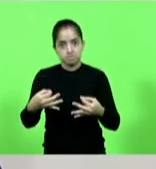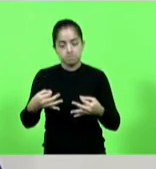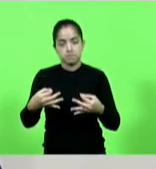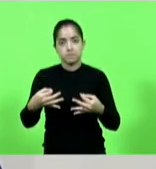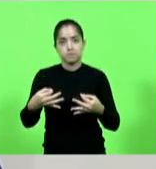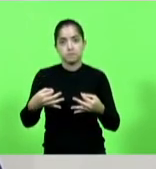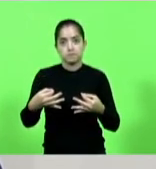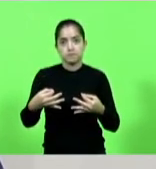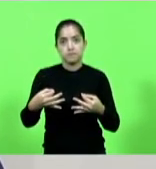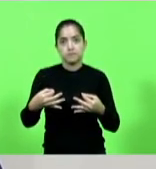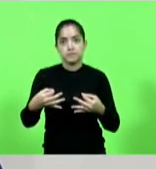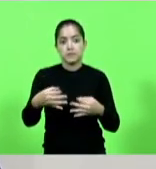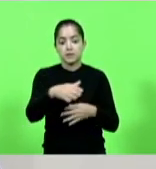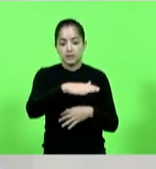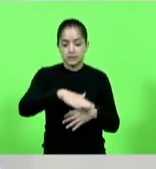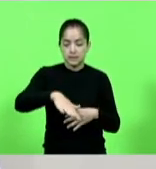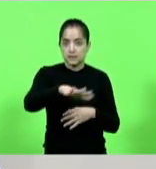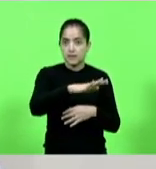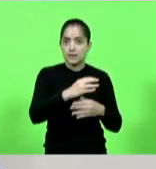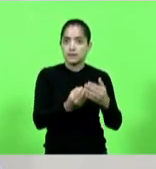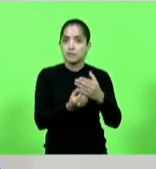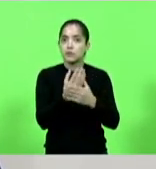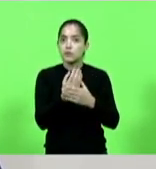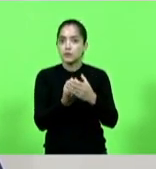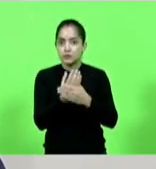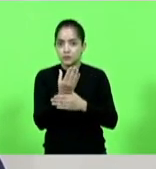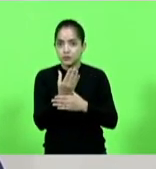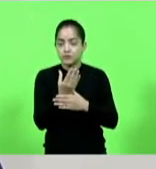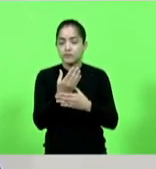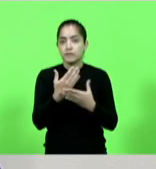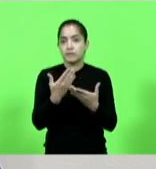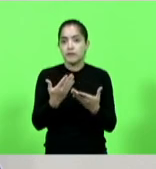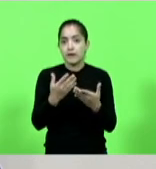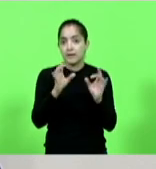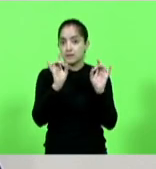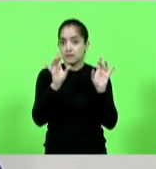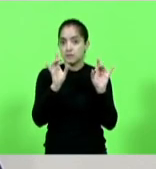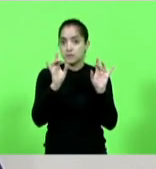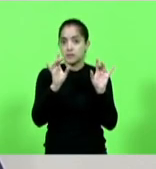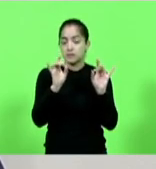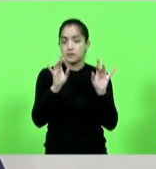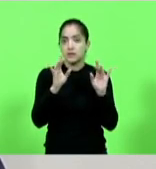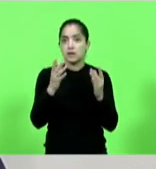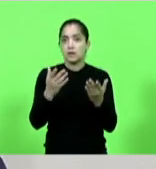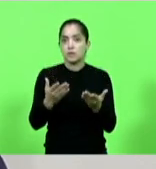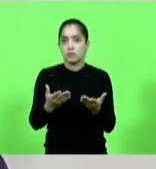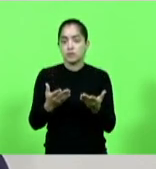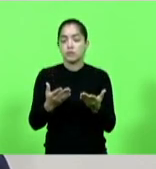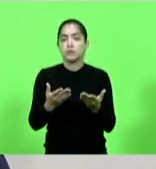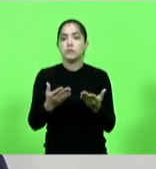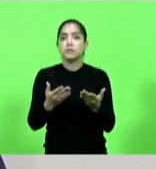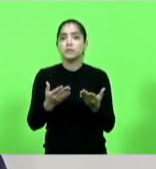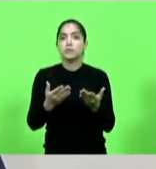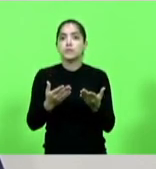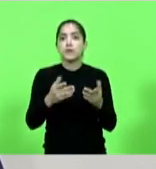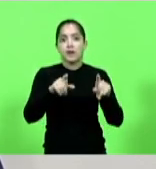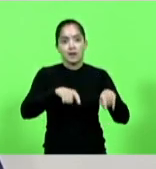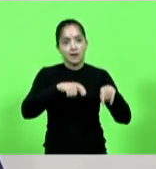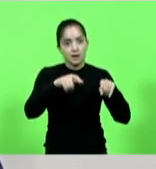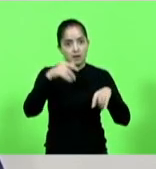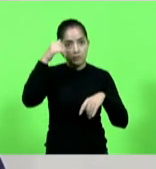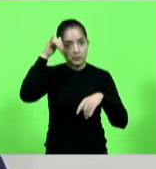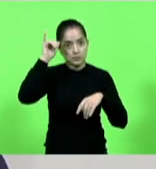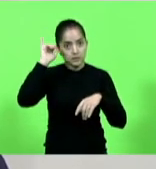no setor produtivo, em especial o nosso agronegócio,